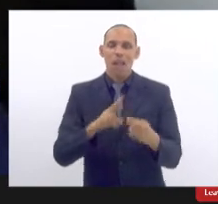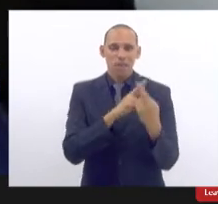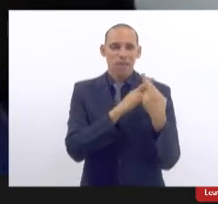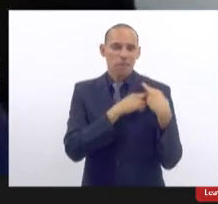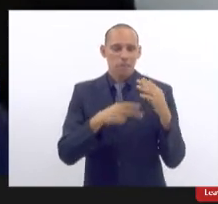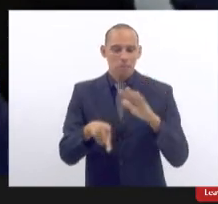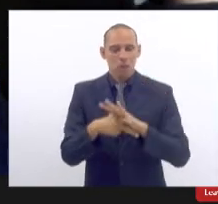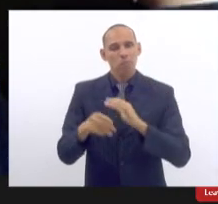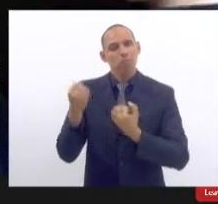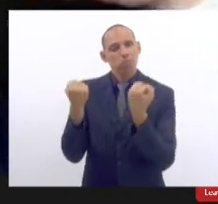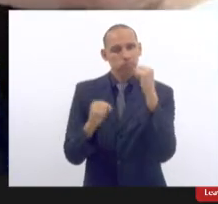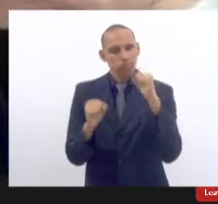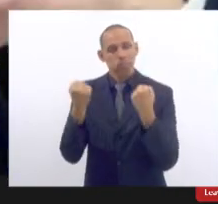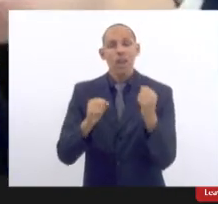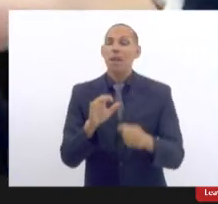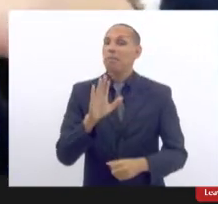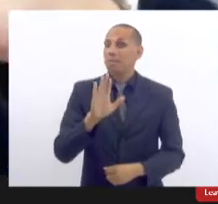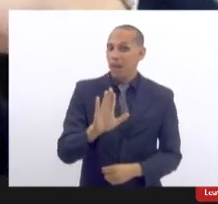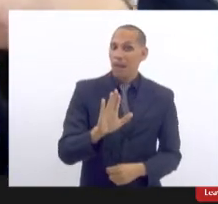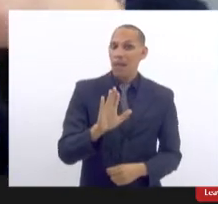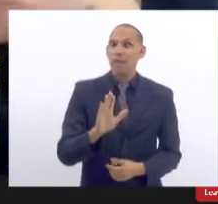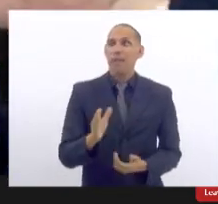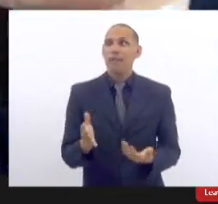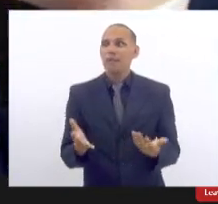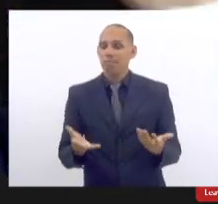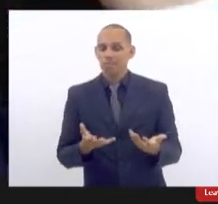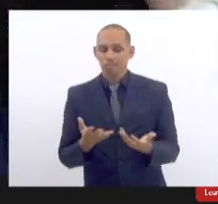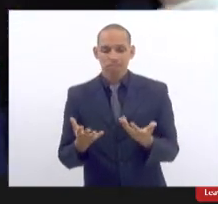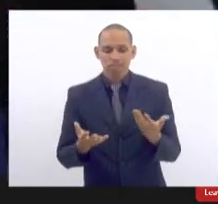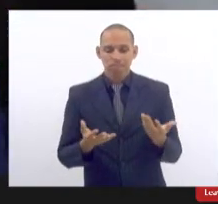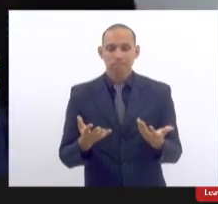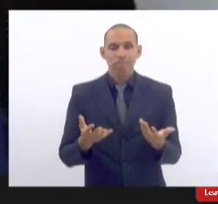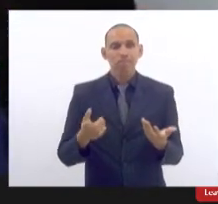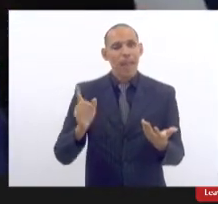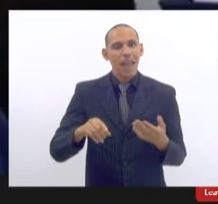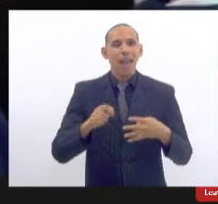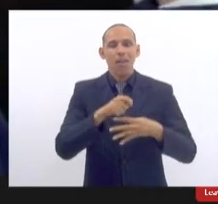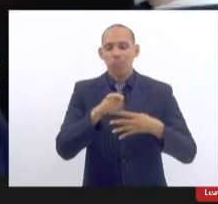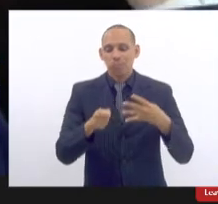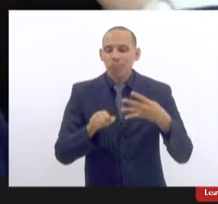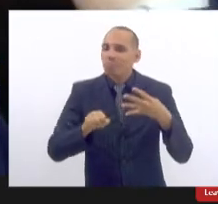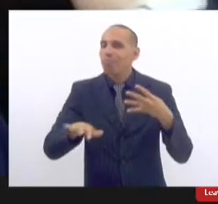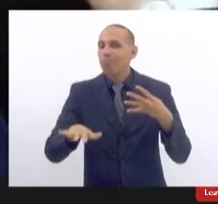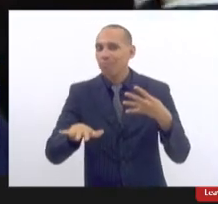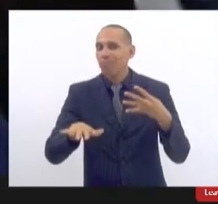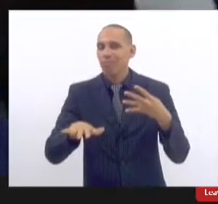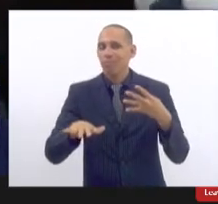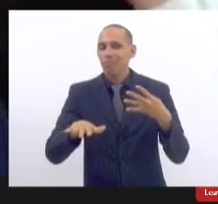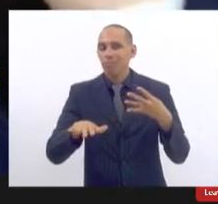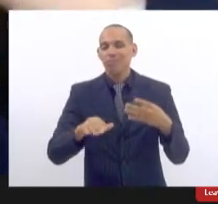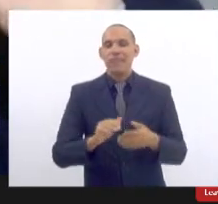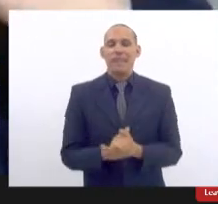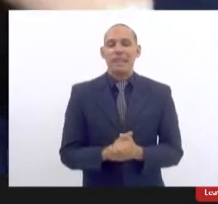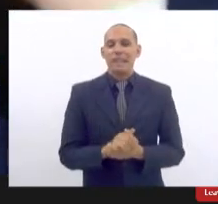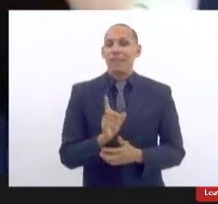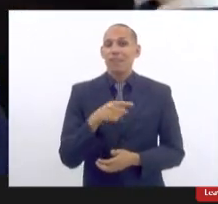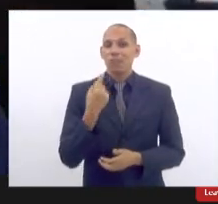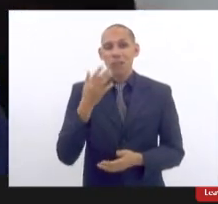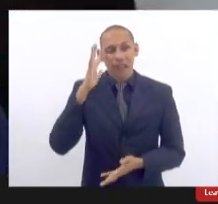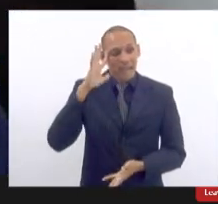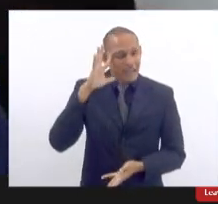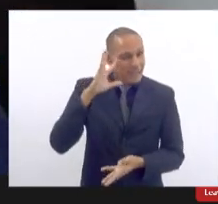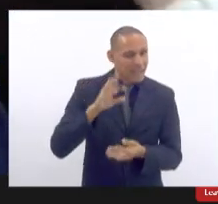fabricantes mas é muito ainda como jurisprudência então a gente não tem um entendimento